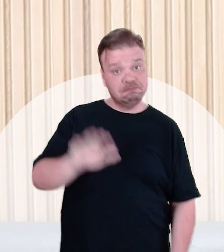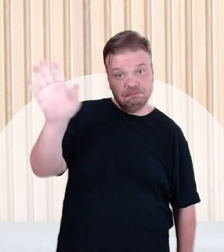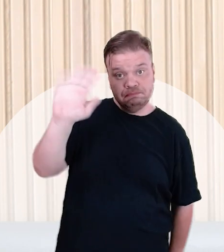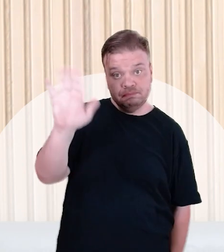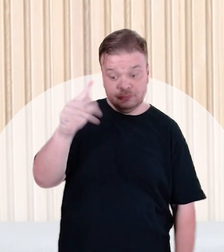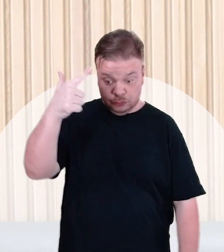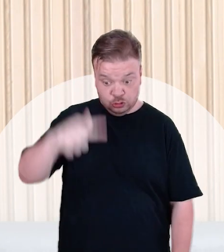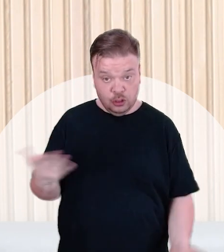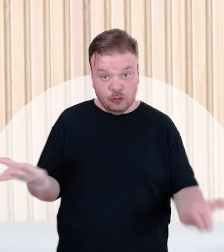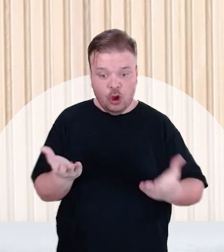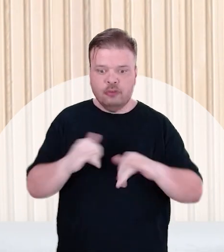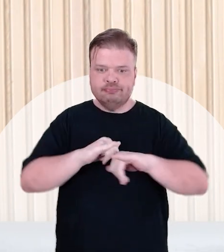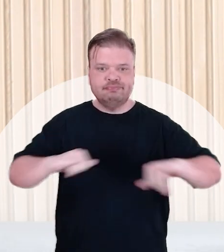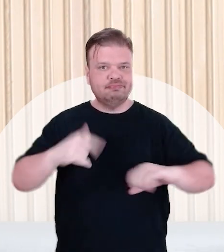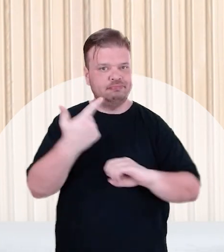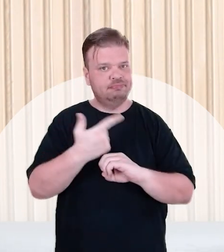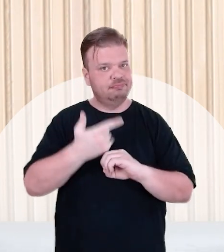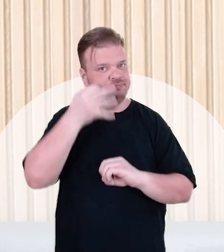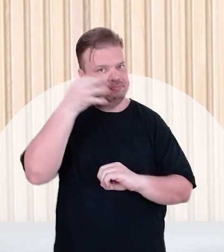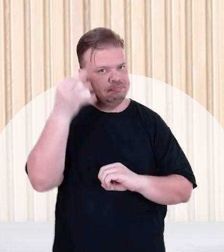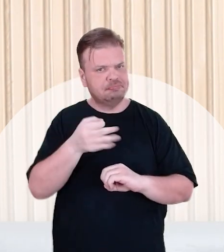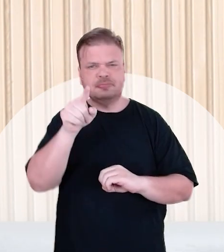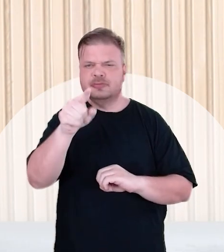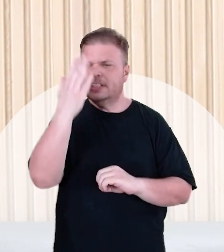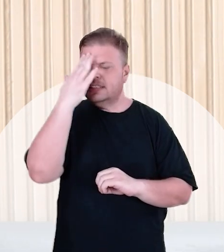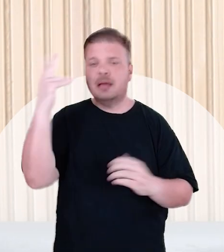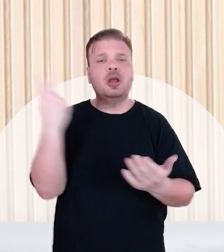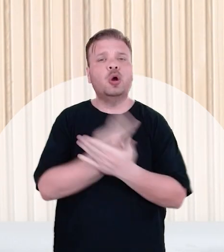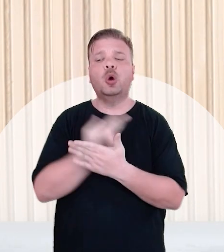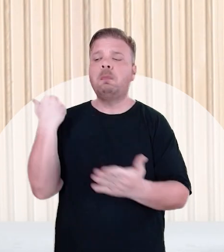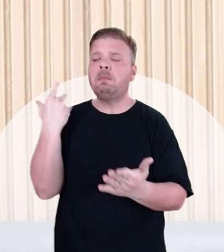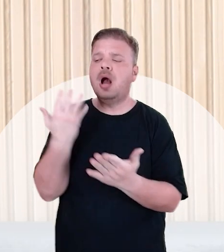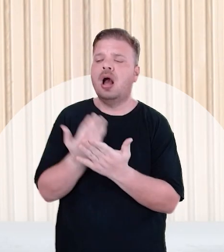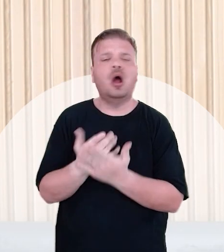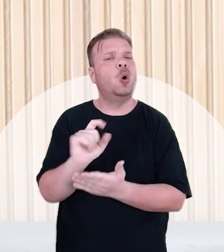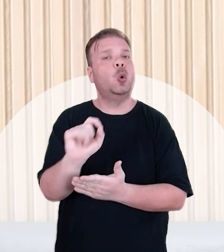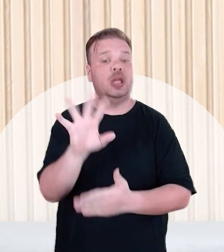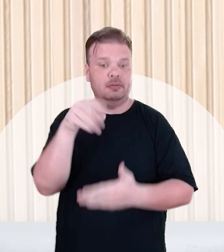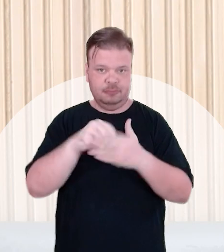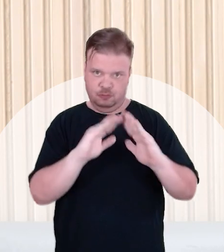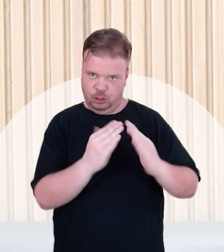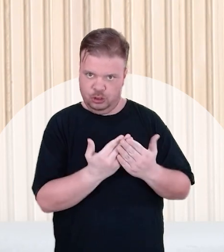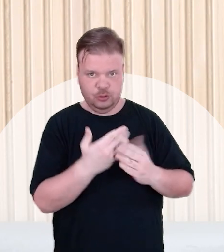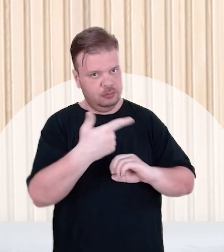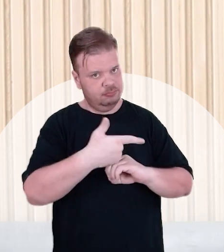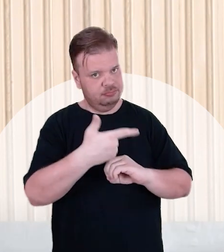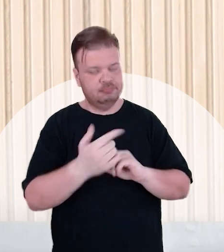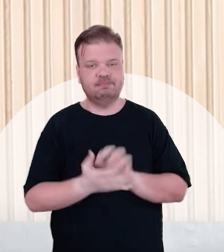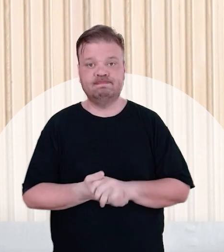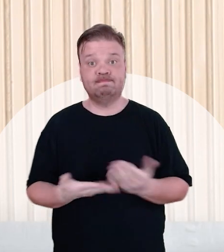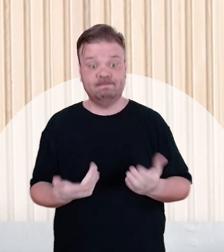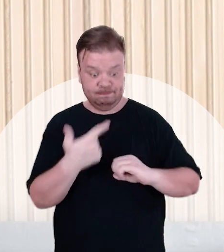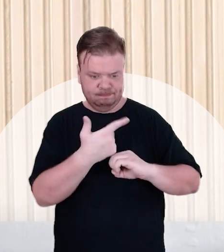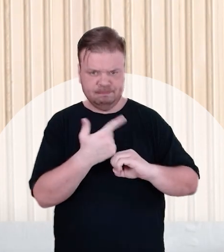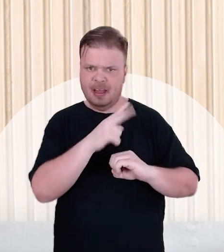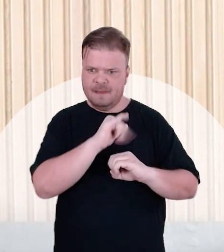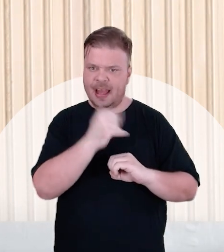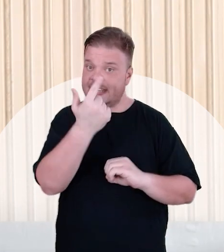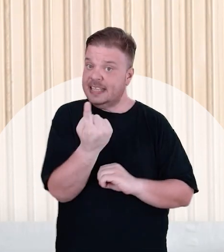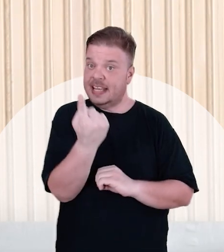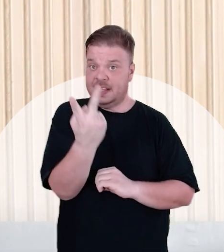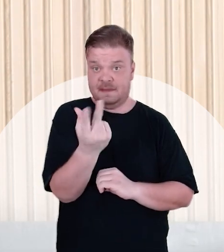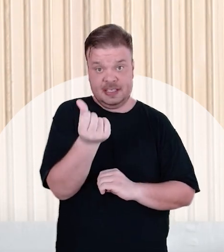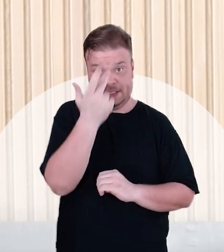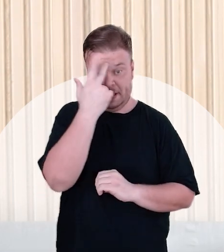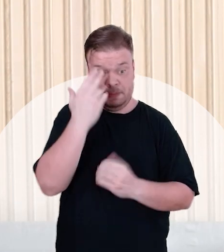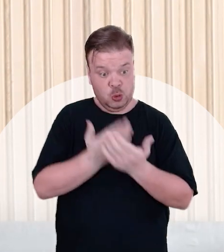Fala galera, está no ar mais um minuto CP2, onde você fica por dentro das últimas notícias do Colégio Pedro II. O CP2